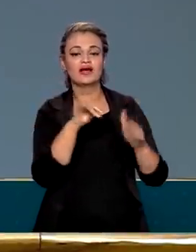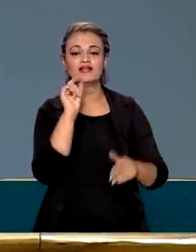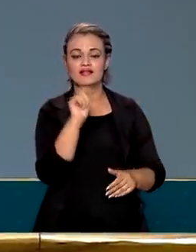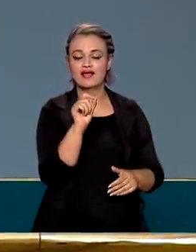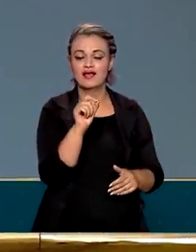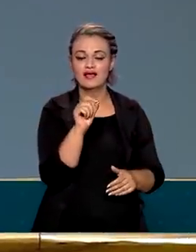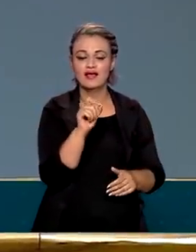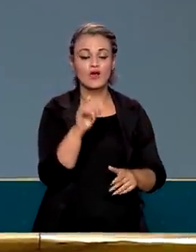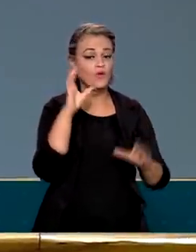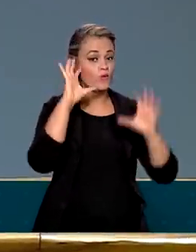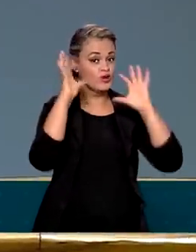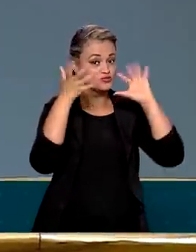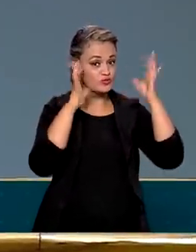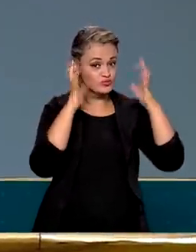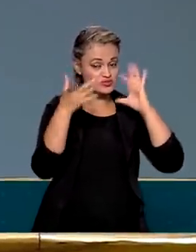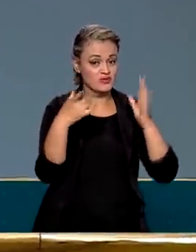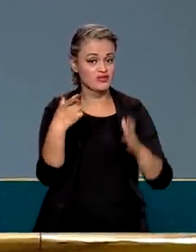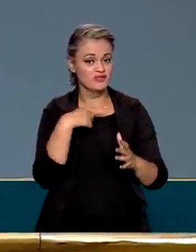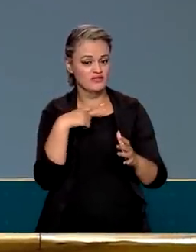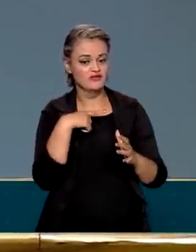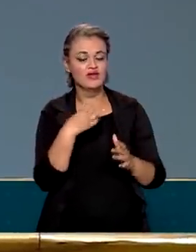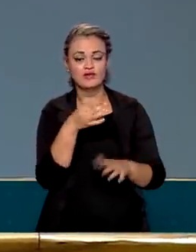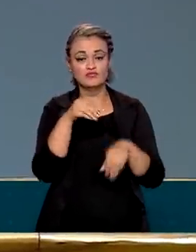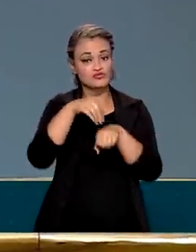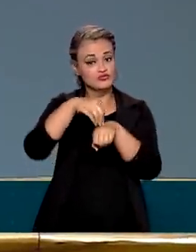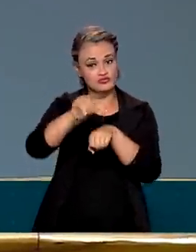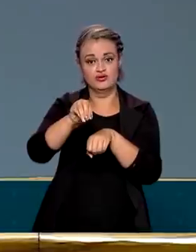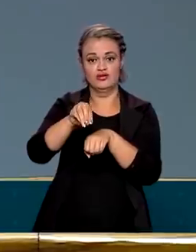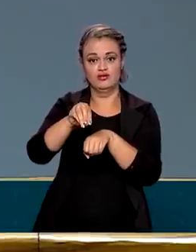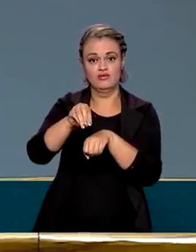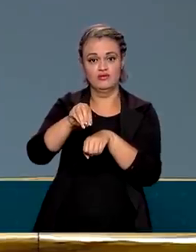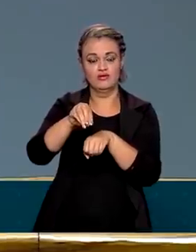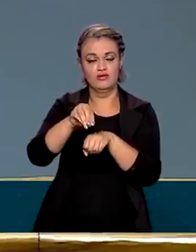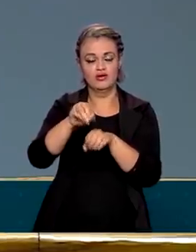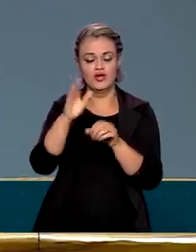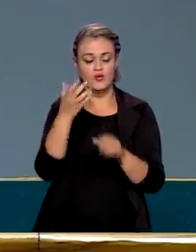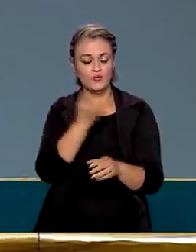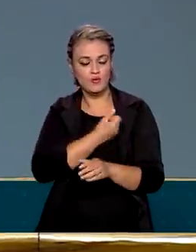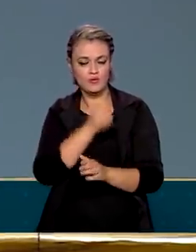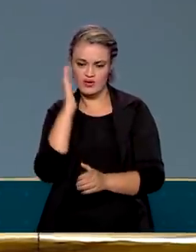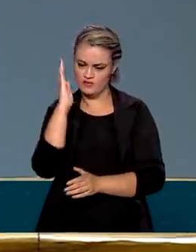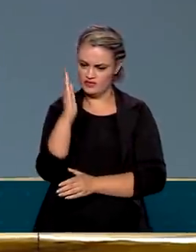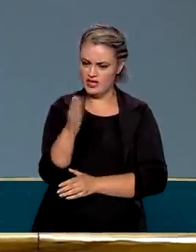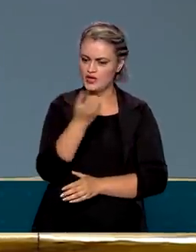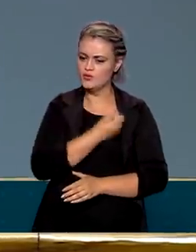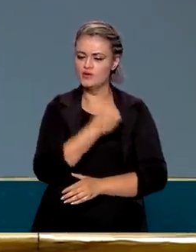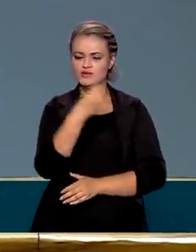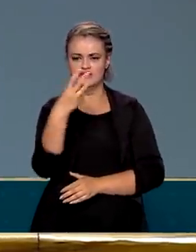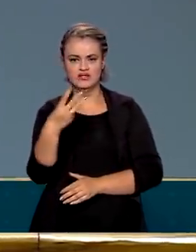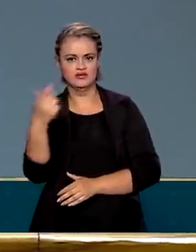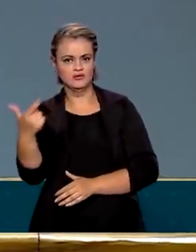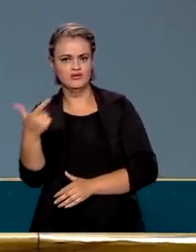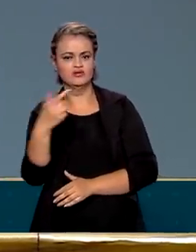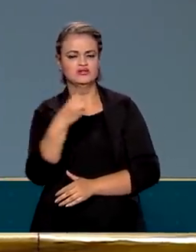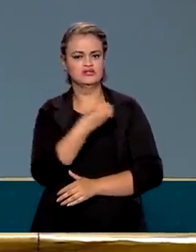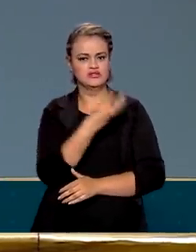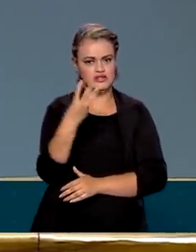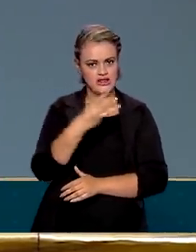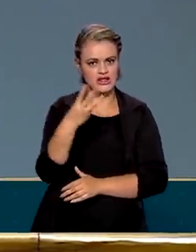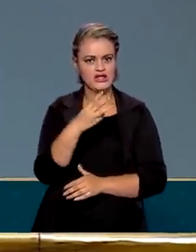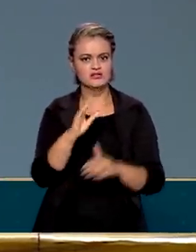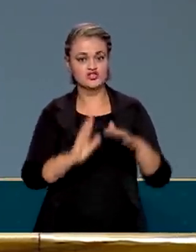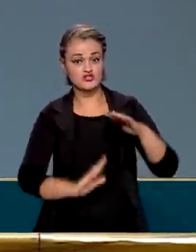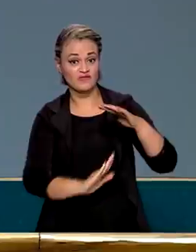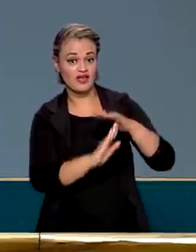com a solução que foi dada, eu tinha sugerido cravar um número, 32, 33 bilhões, e dizer, nós vamos até aqui,